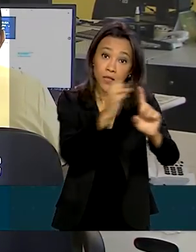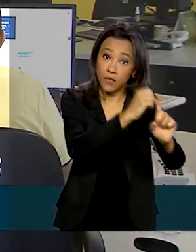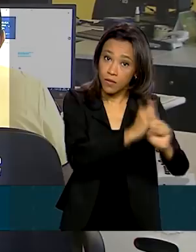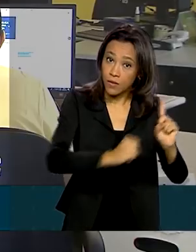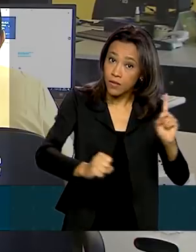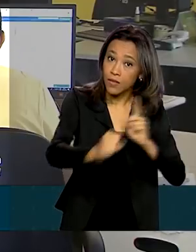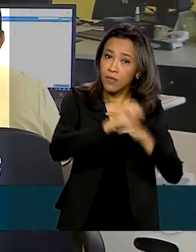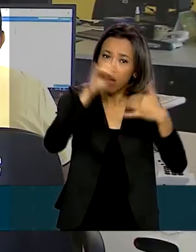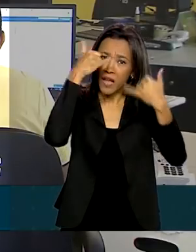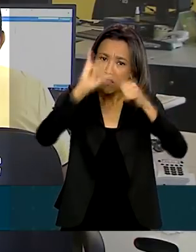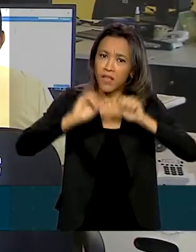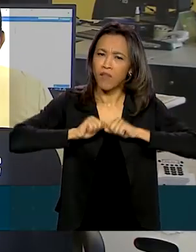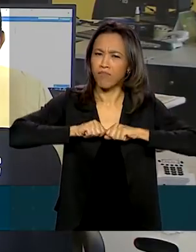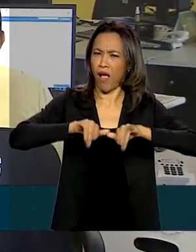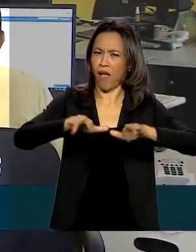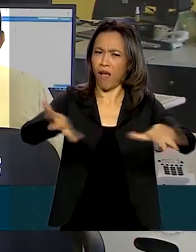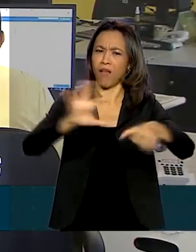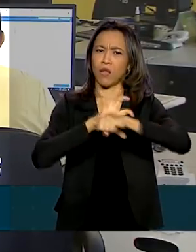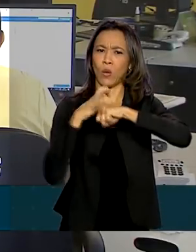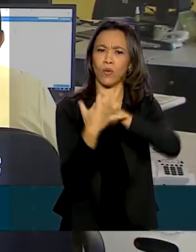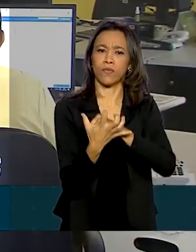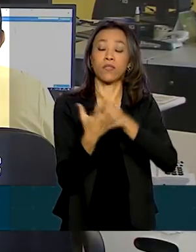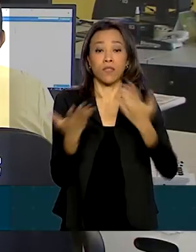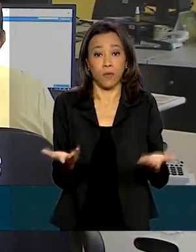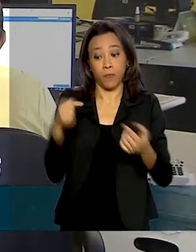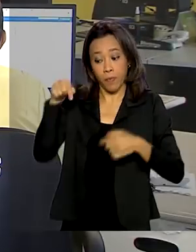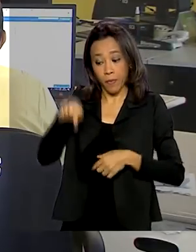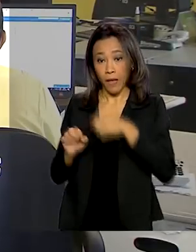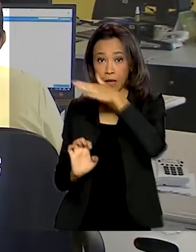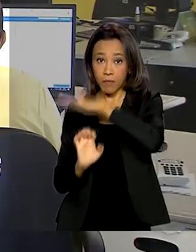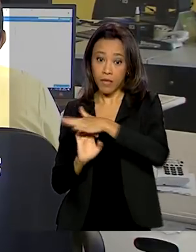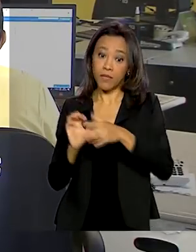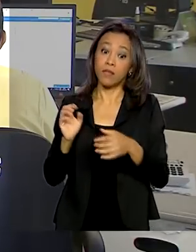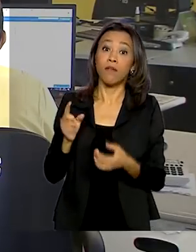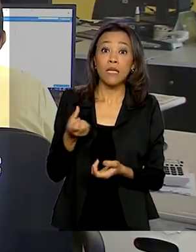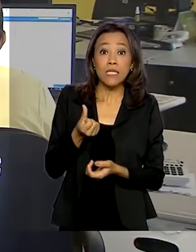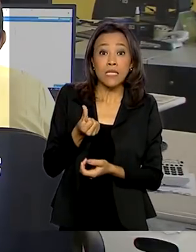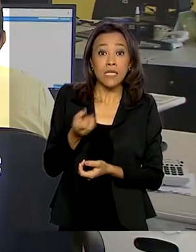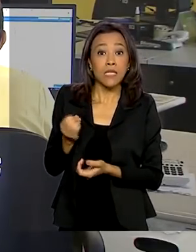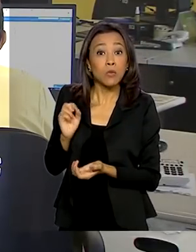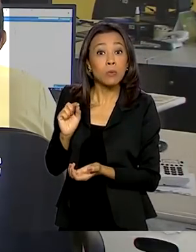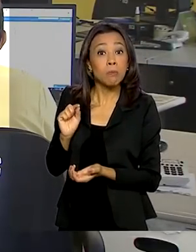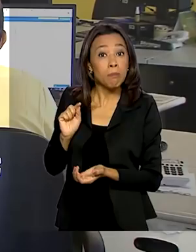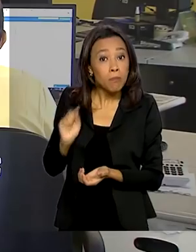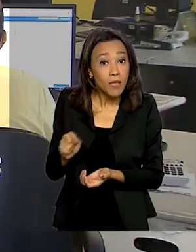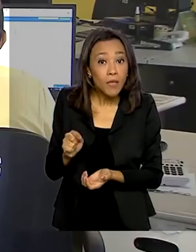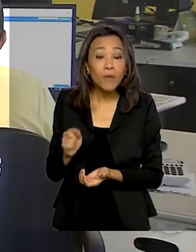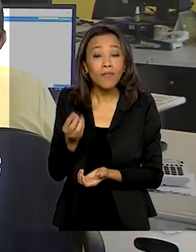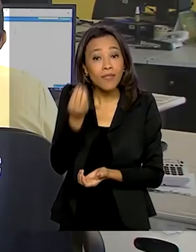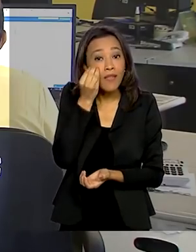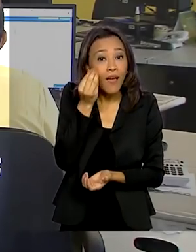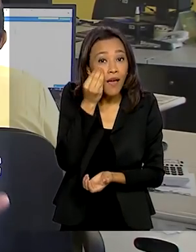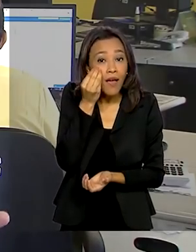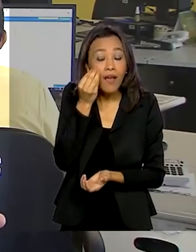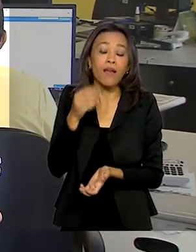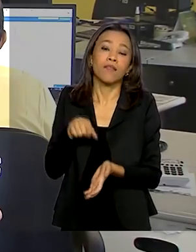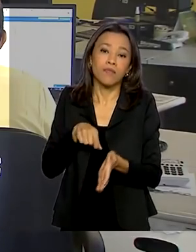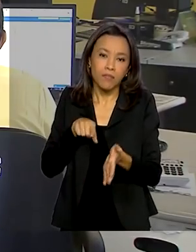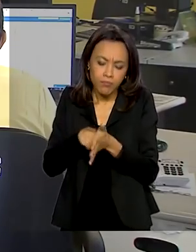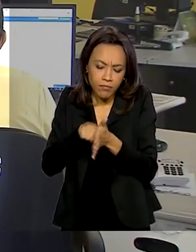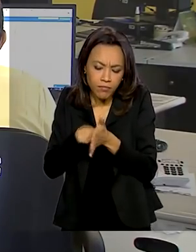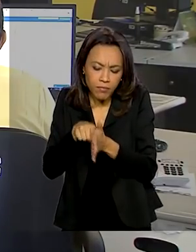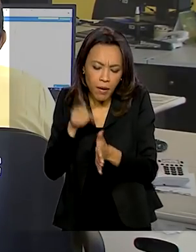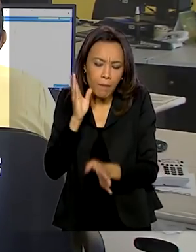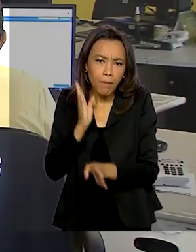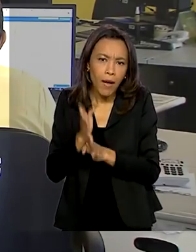Covid-19. Como você já adiantou, a Petrobras vai doar 600 mil testes para diagnóstico da doença, conforme anunciado